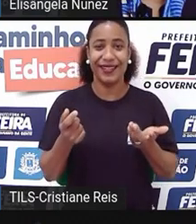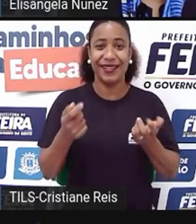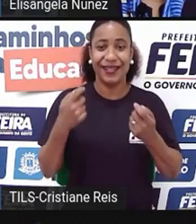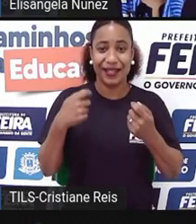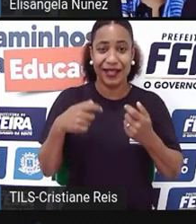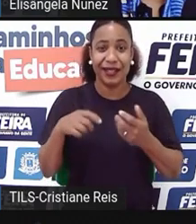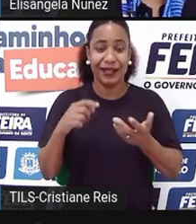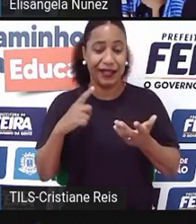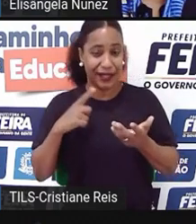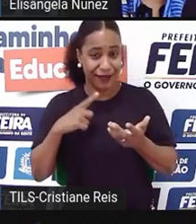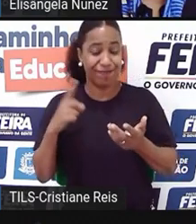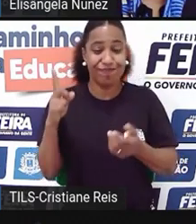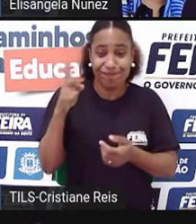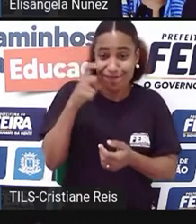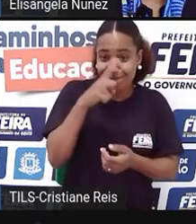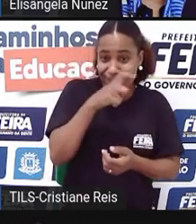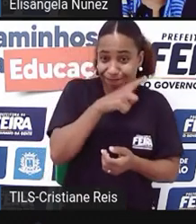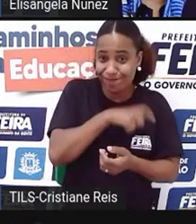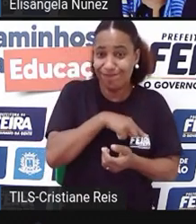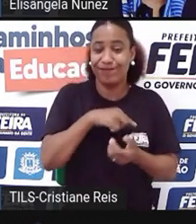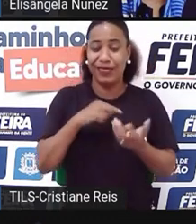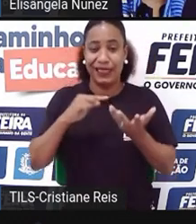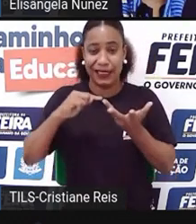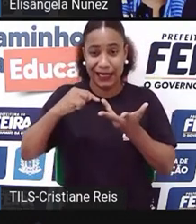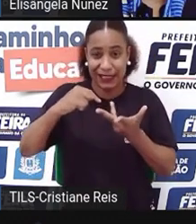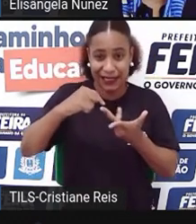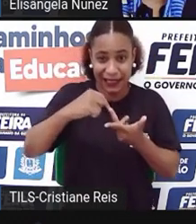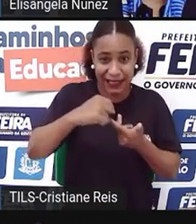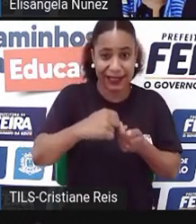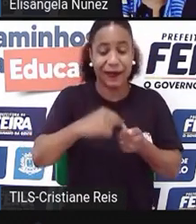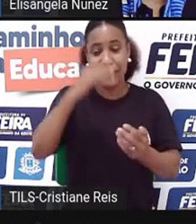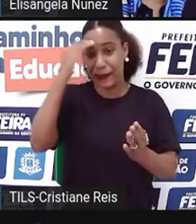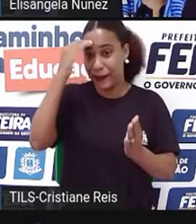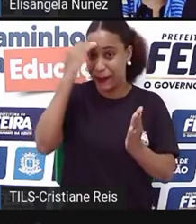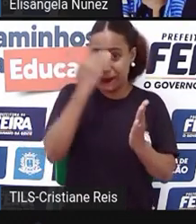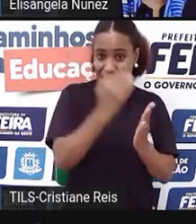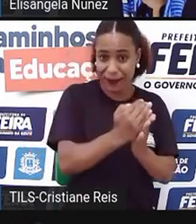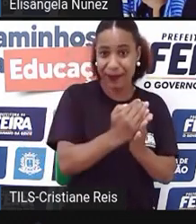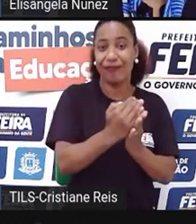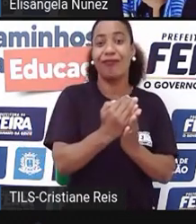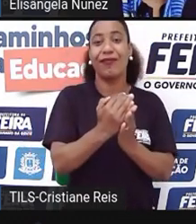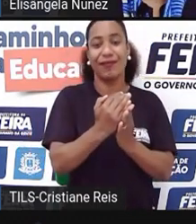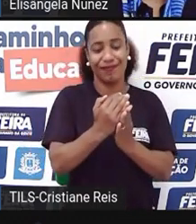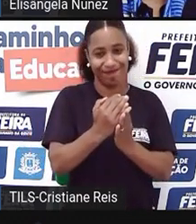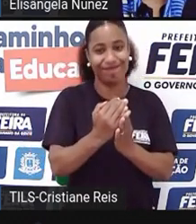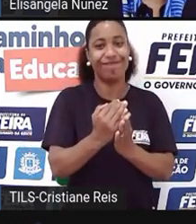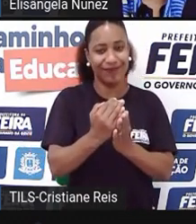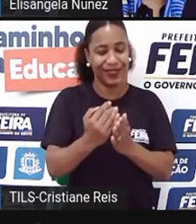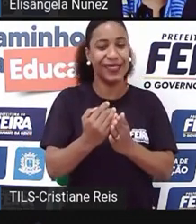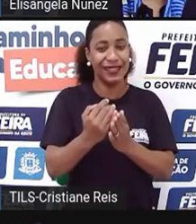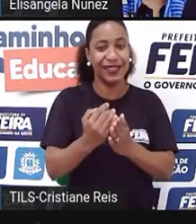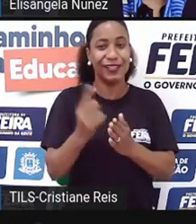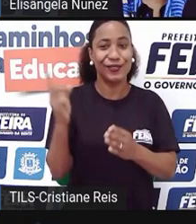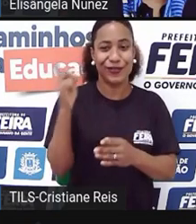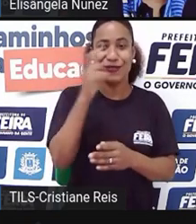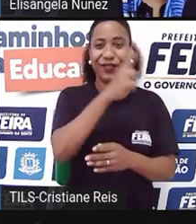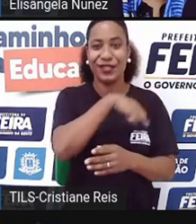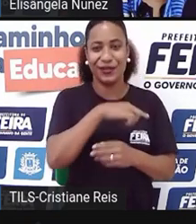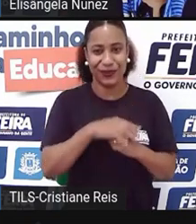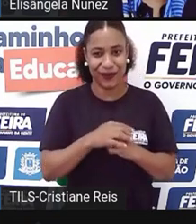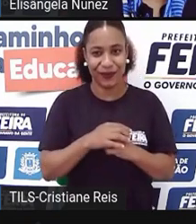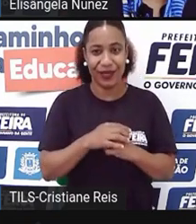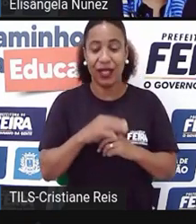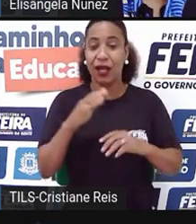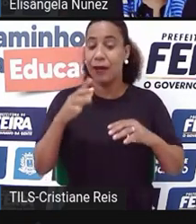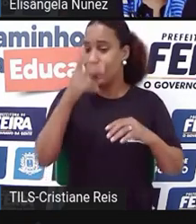desafios mesmo, que uma pessoa que vai começar um negócio, ela precisa enfrentar. Vamos dizer, por exemplo, uma pessoa que